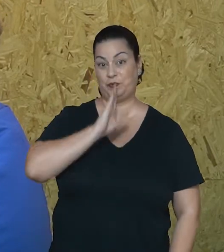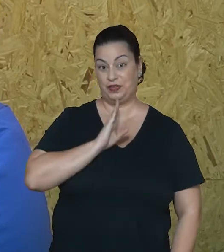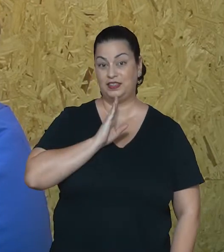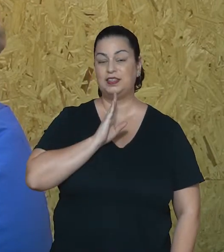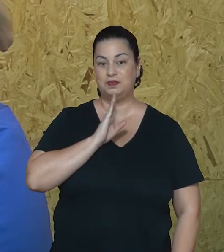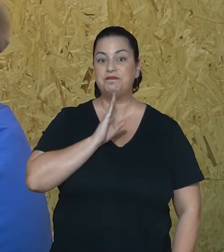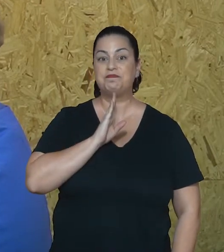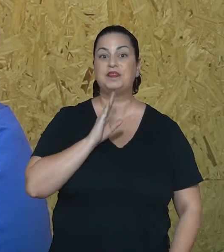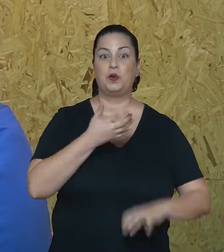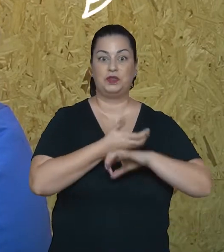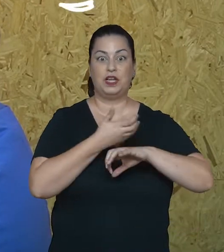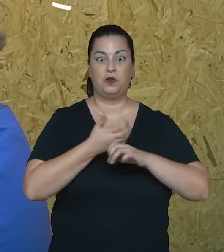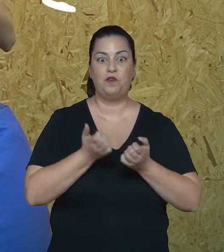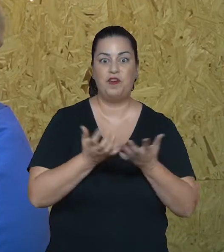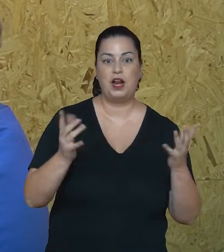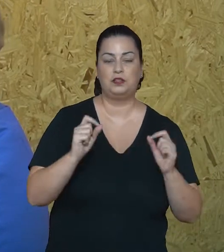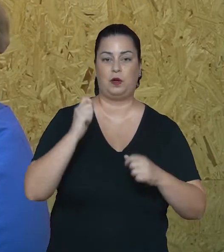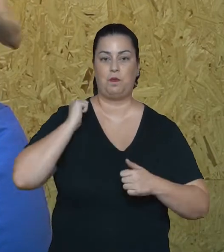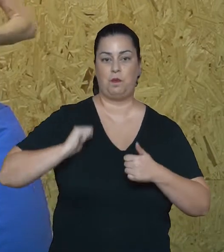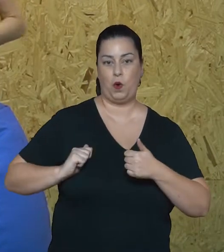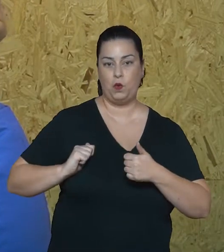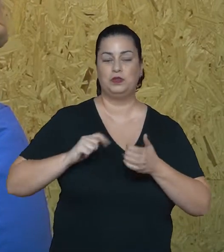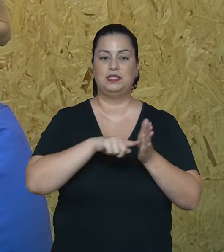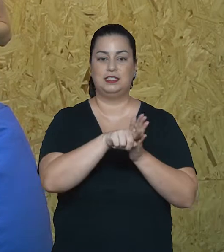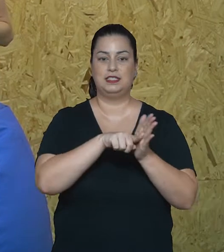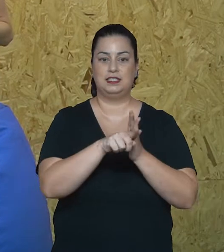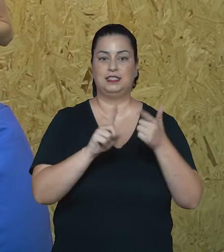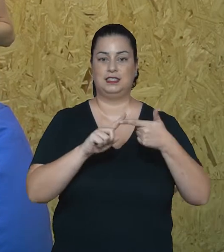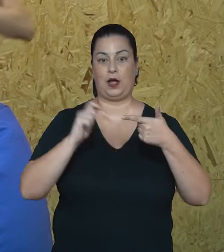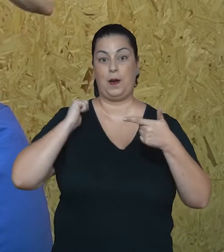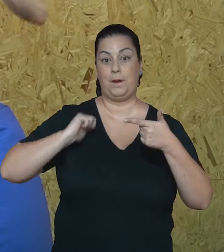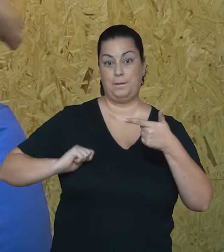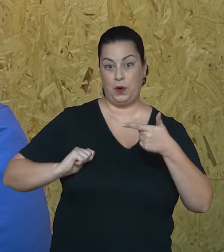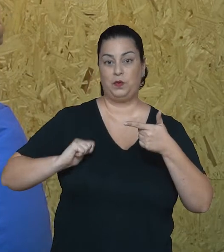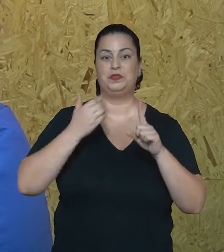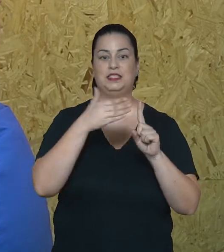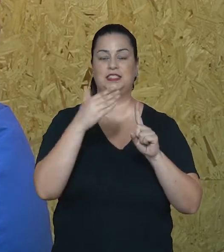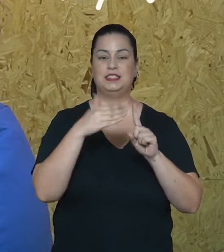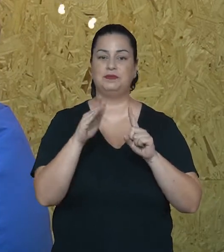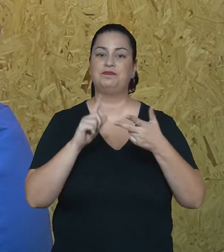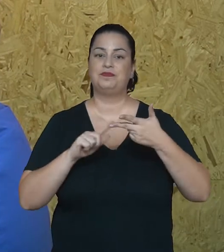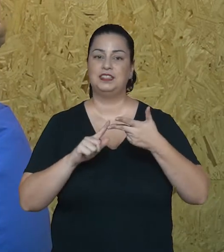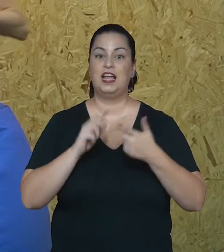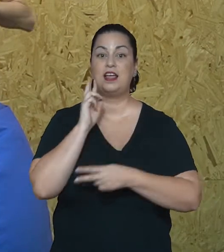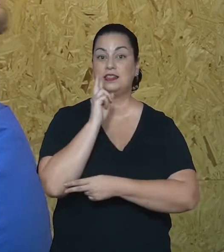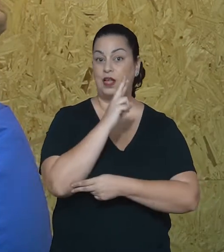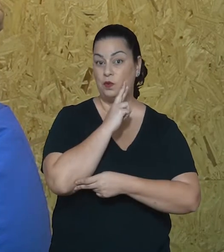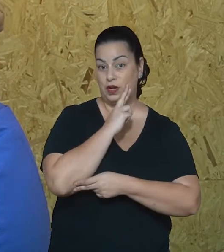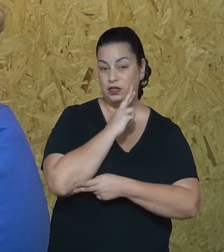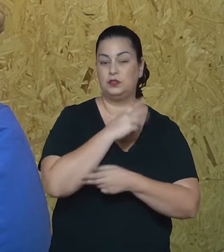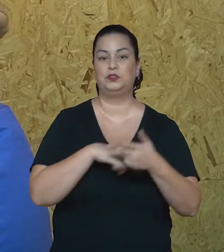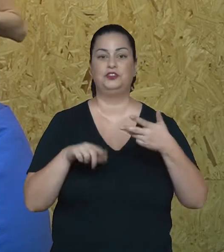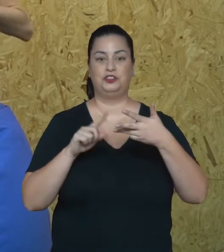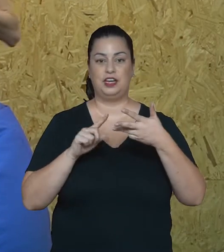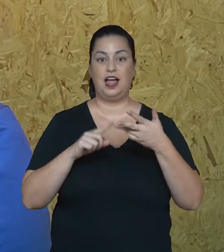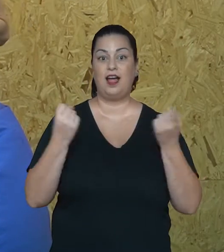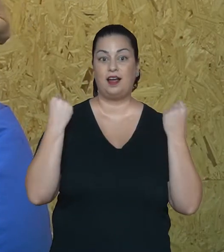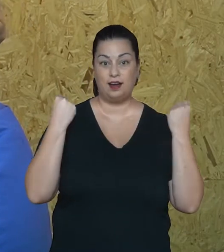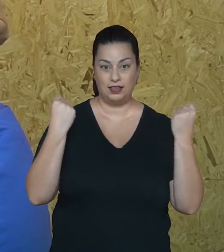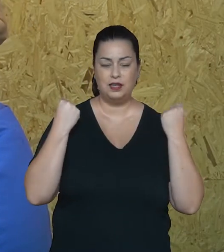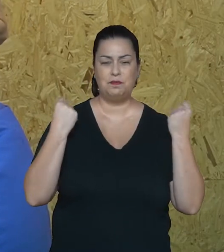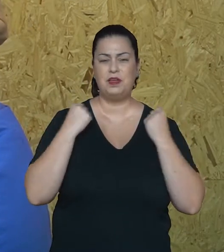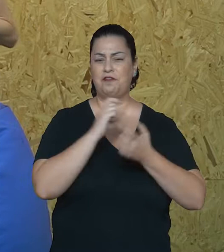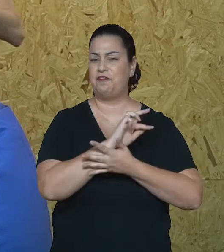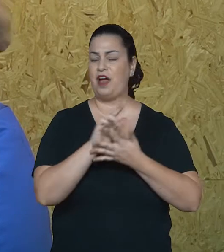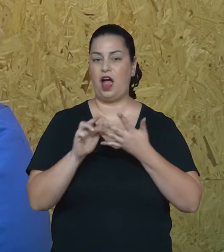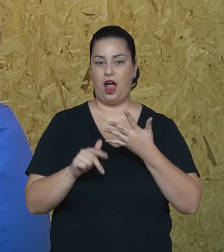oferece bolsas, auxílios, bolsa de pesquisa, bolsa de extensão, restaurante universitário, academia, uma série